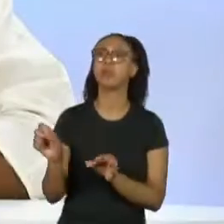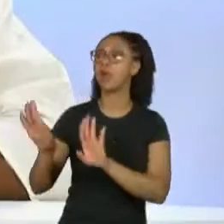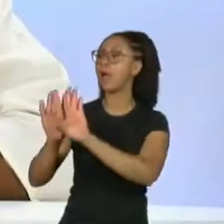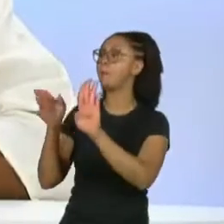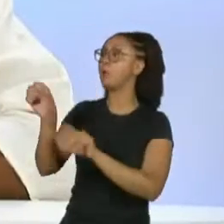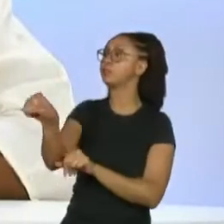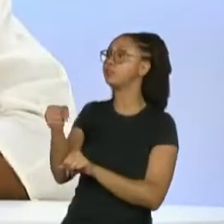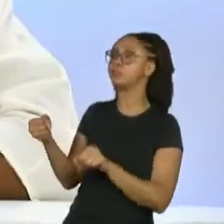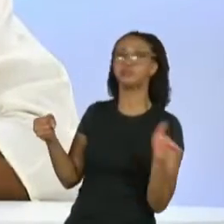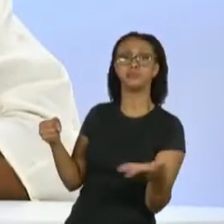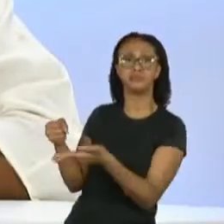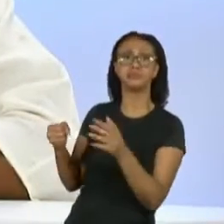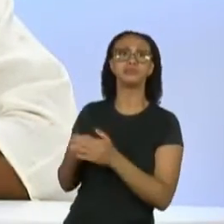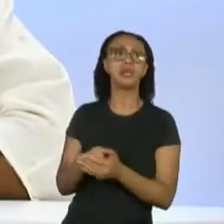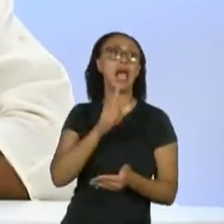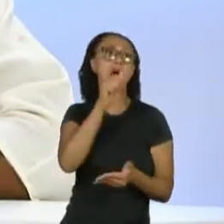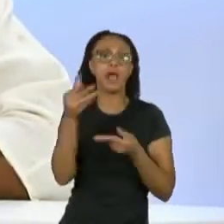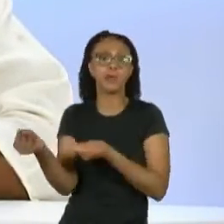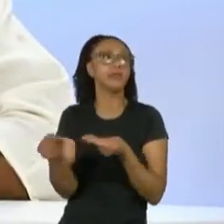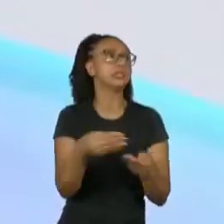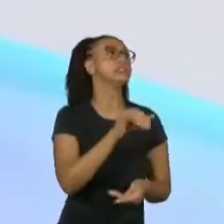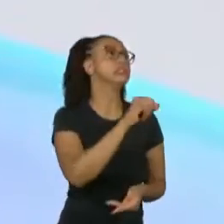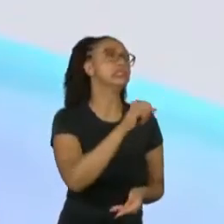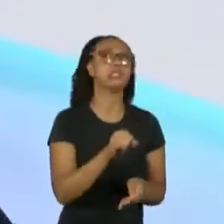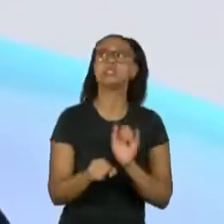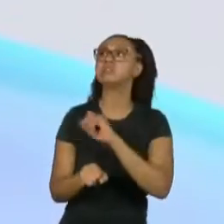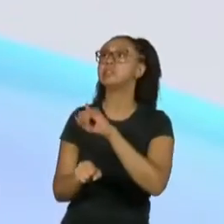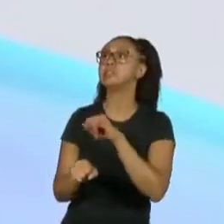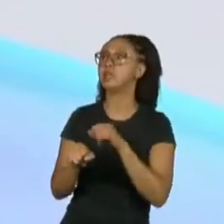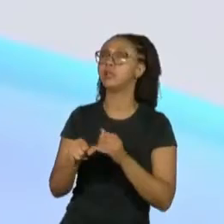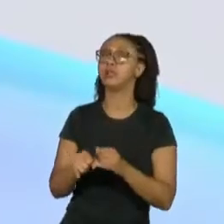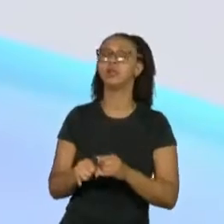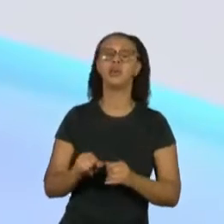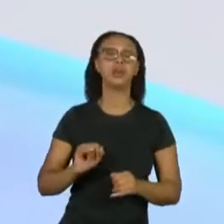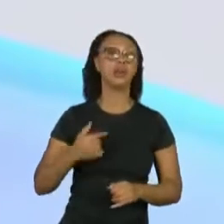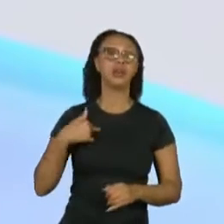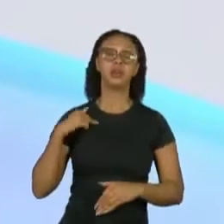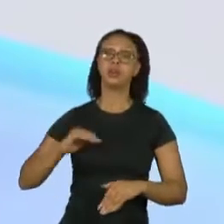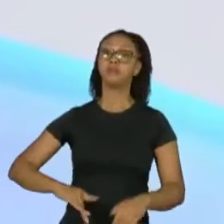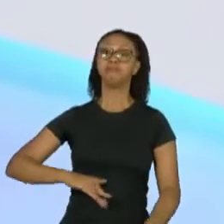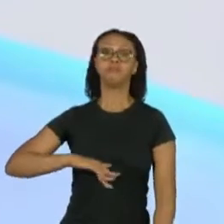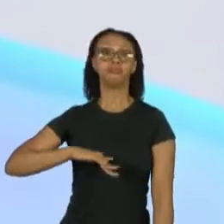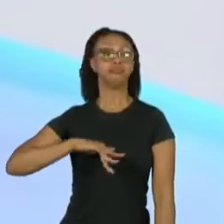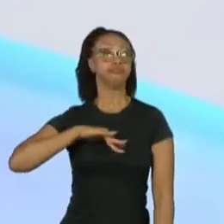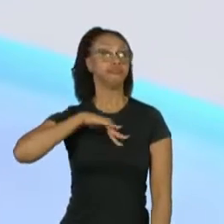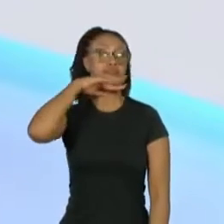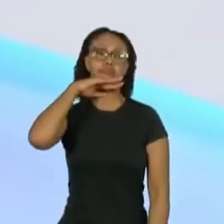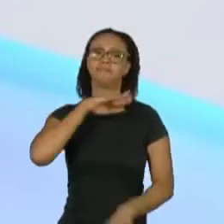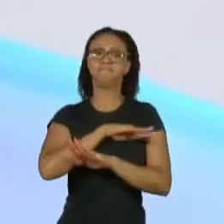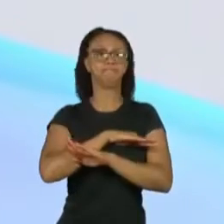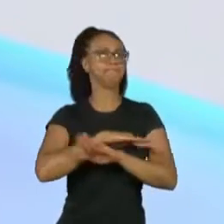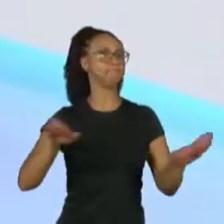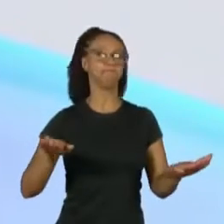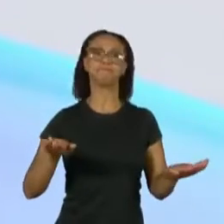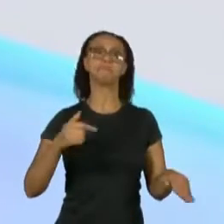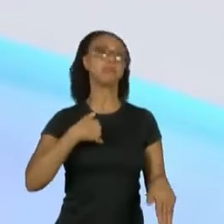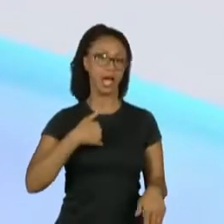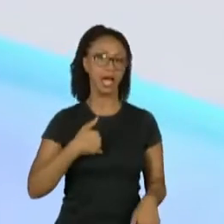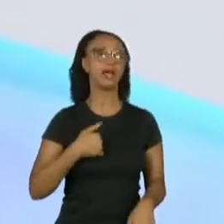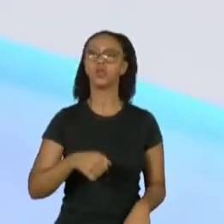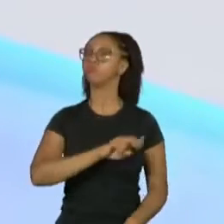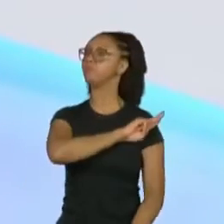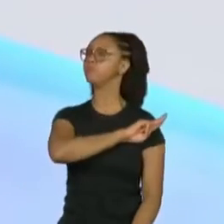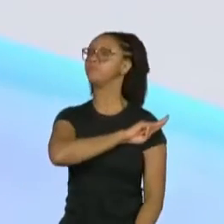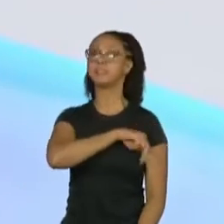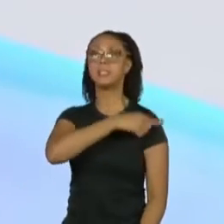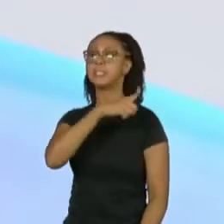serve água, sim senhor, sim senhora. Chegou uma hora que não deu mais. Aí eu disse um não